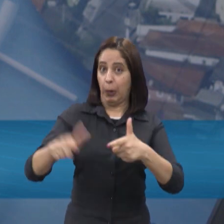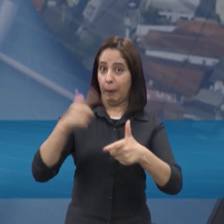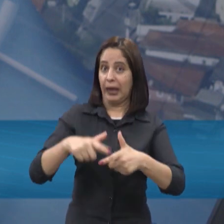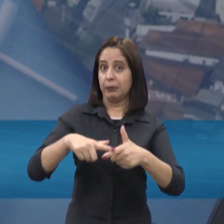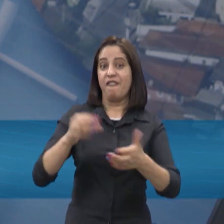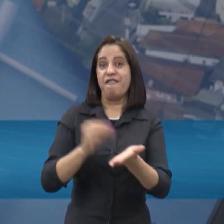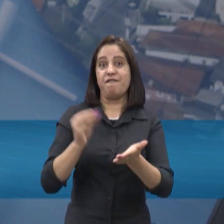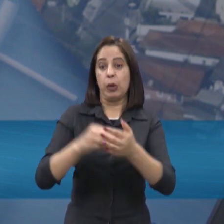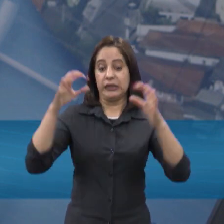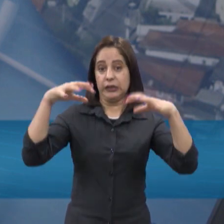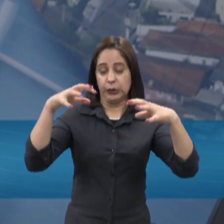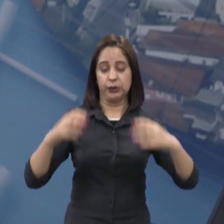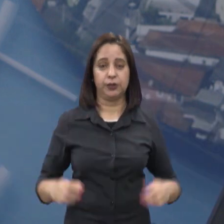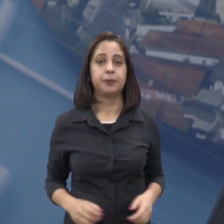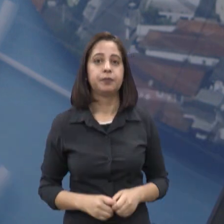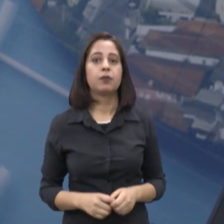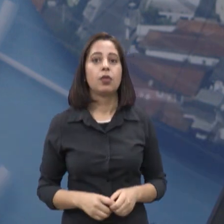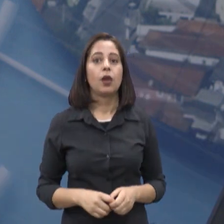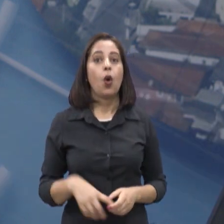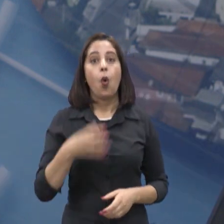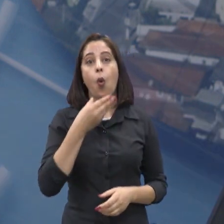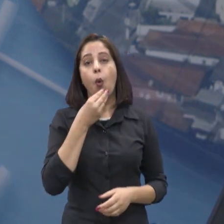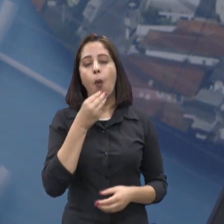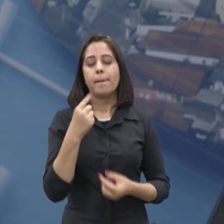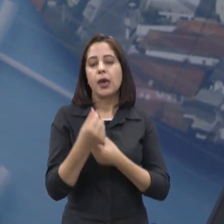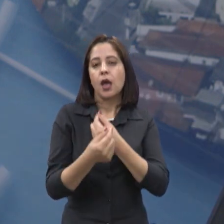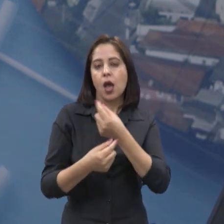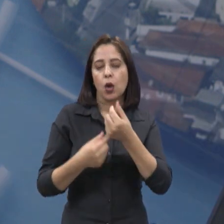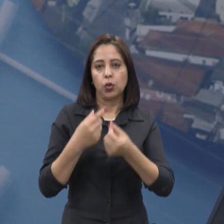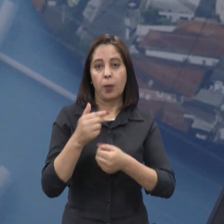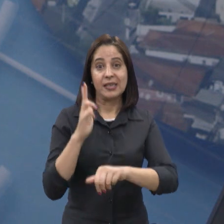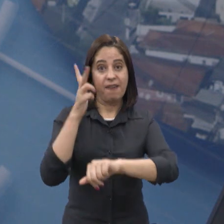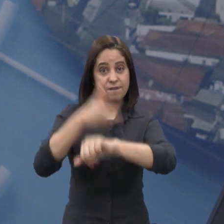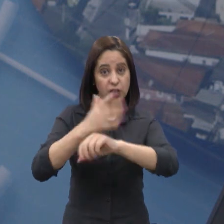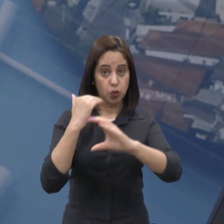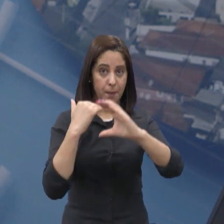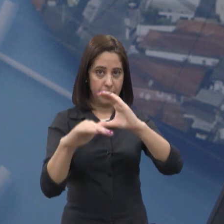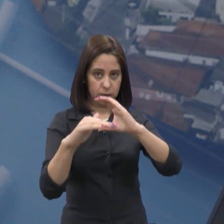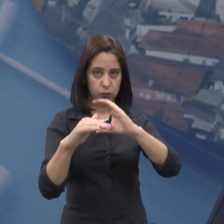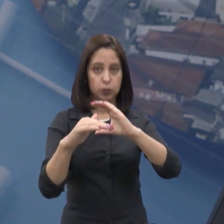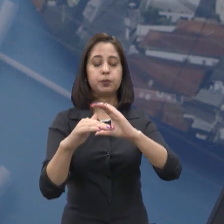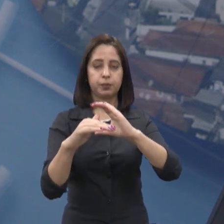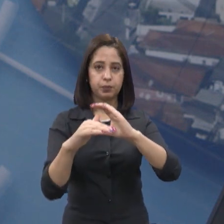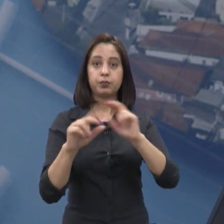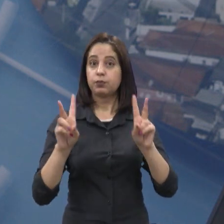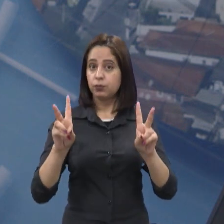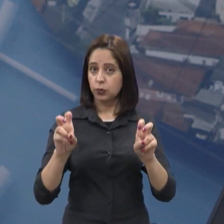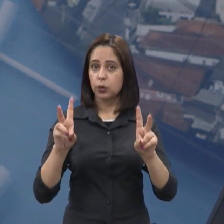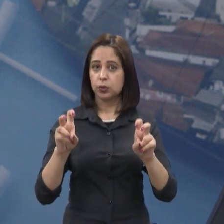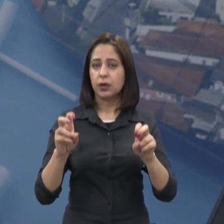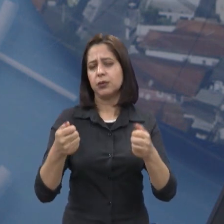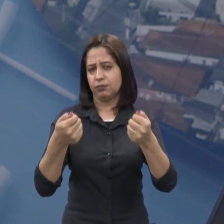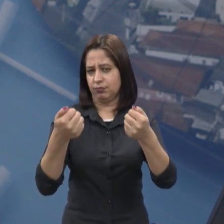pediu pro economista Luiz Laureano encaminhar um vídeo pra gente, ele vai repercutir um pouquinho sobre isso e falar